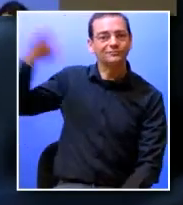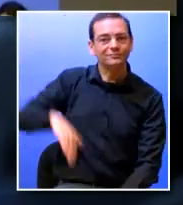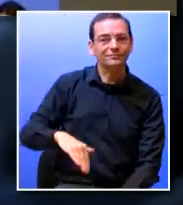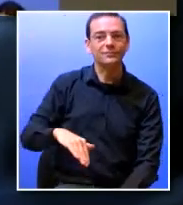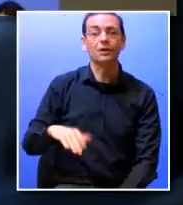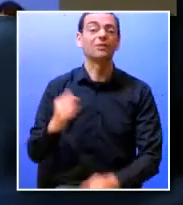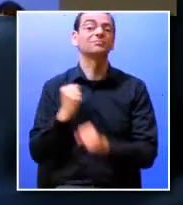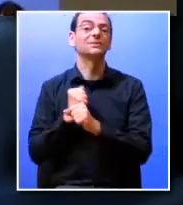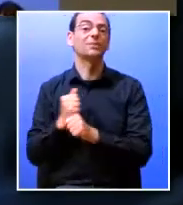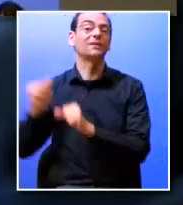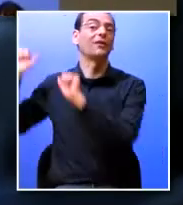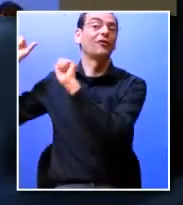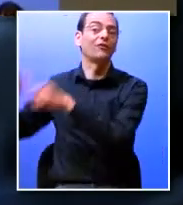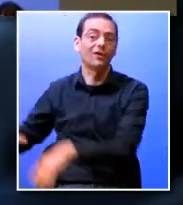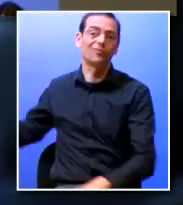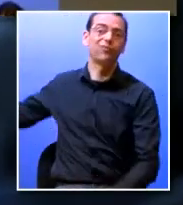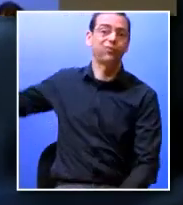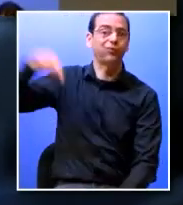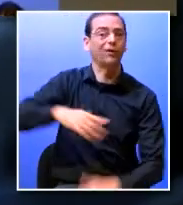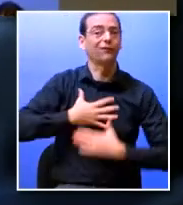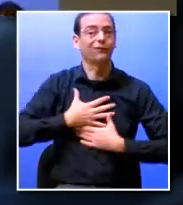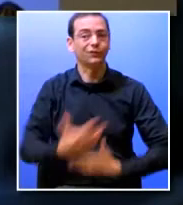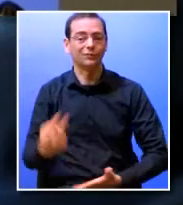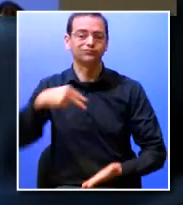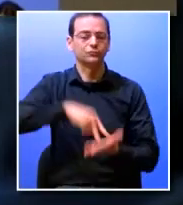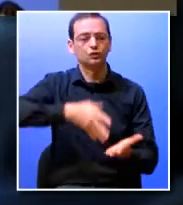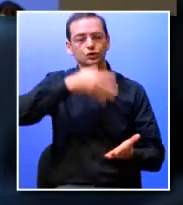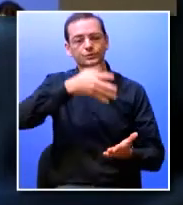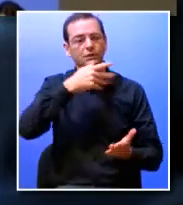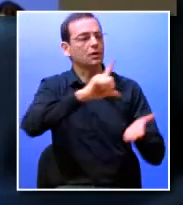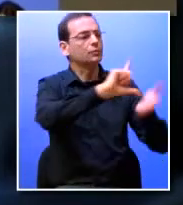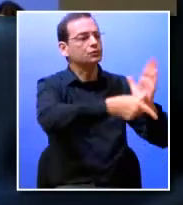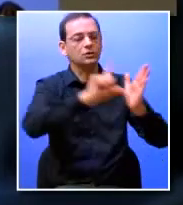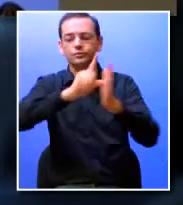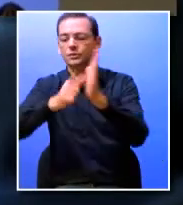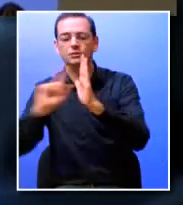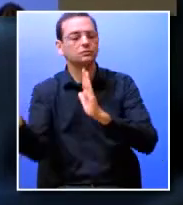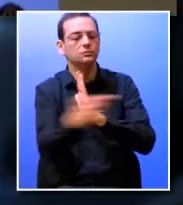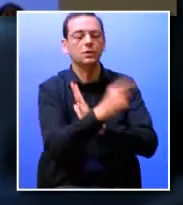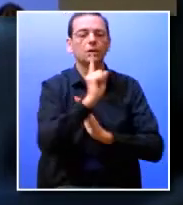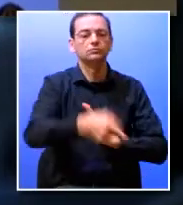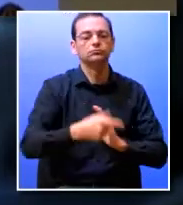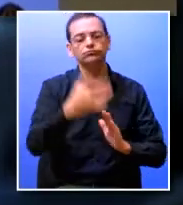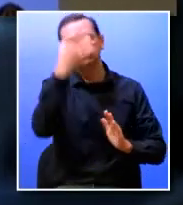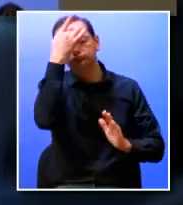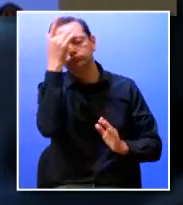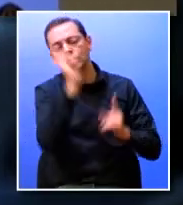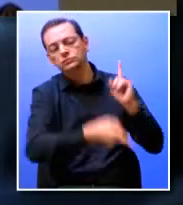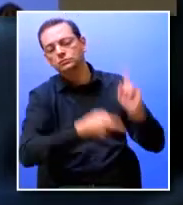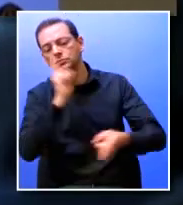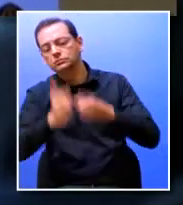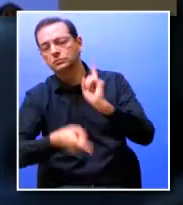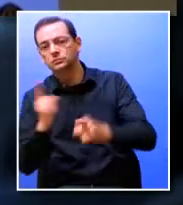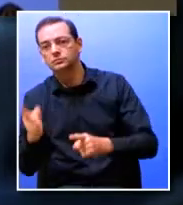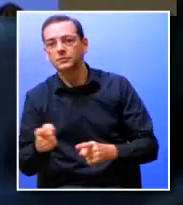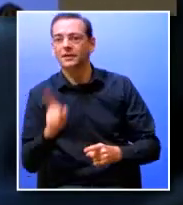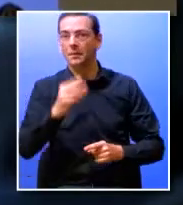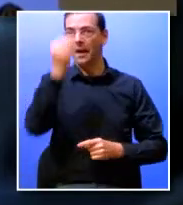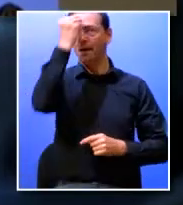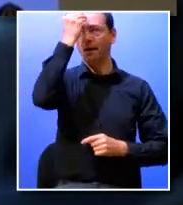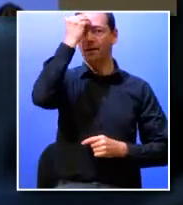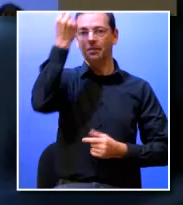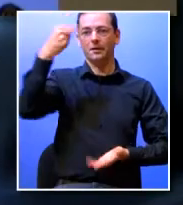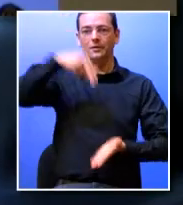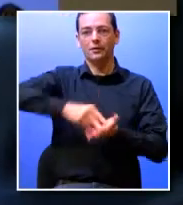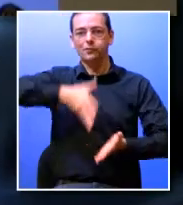do seu dia de trabalho a dar feedback a estes projetos os alunos aprendem também como fazer as suas apresentações desenvolvem